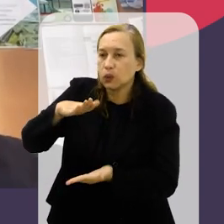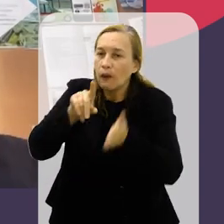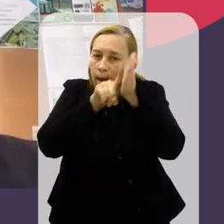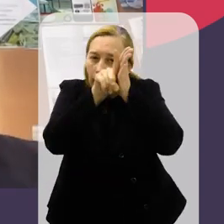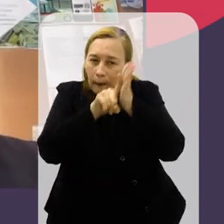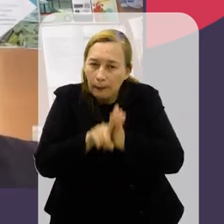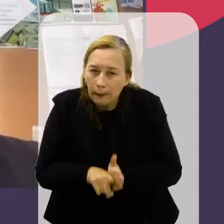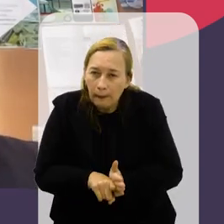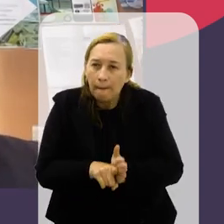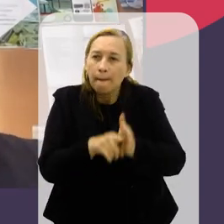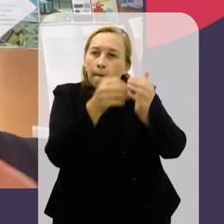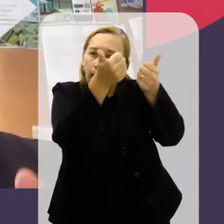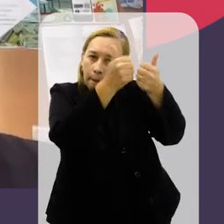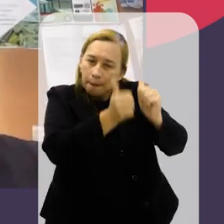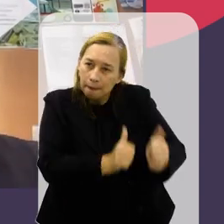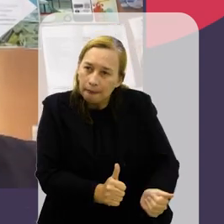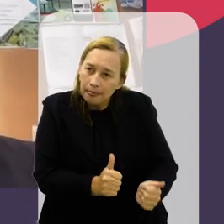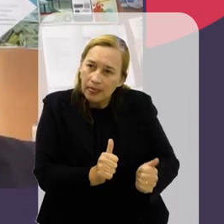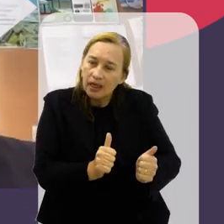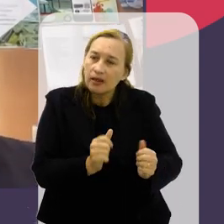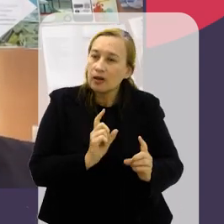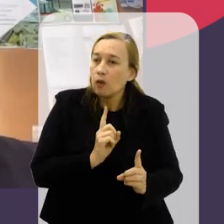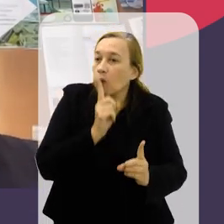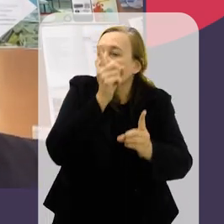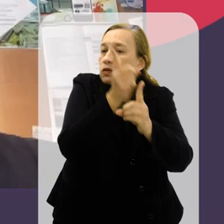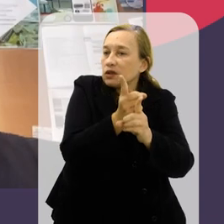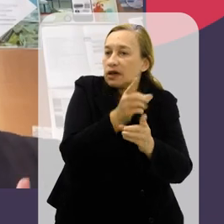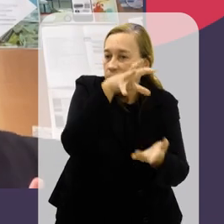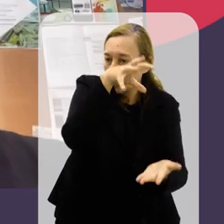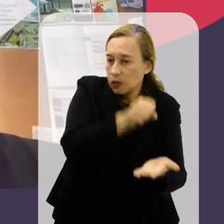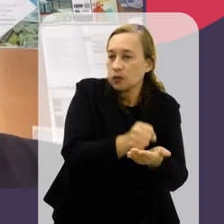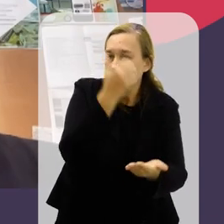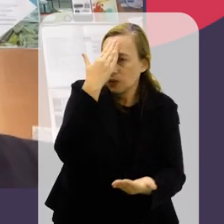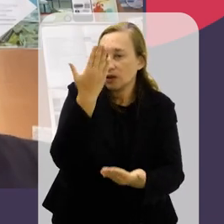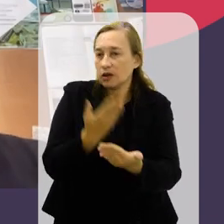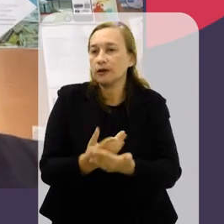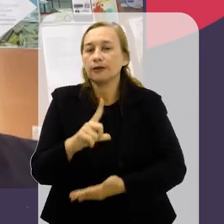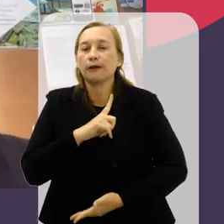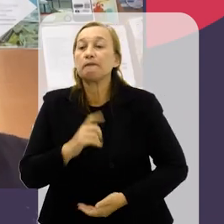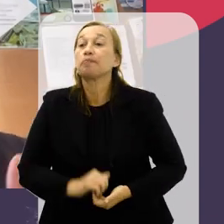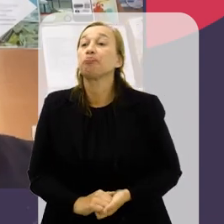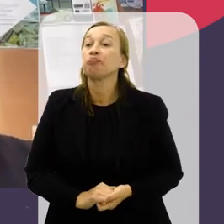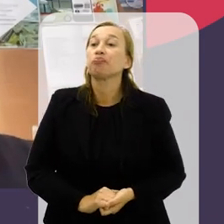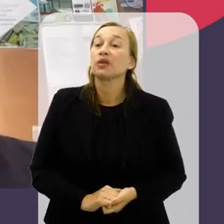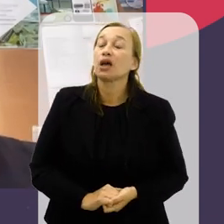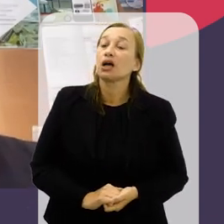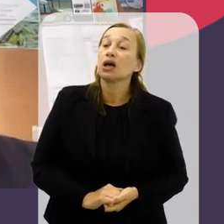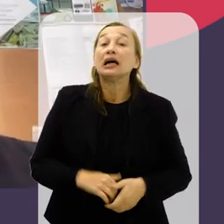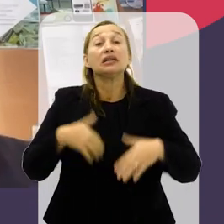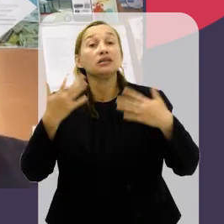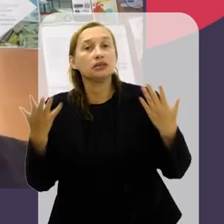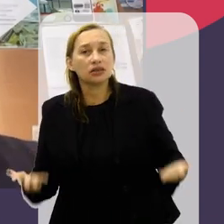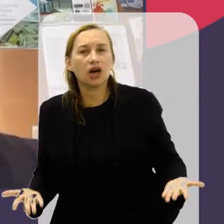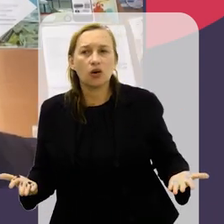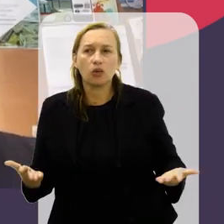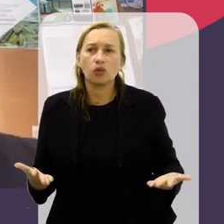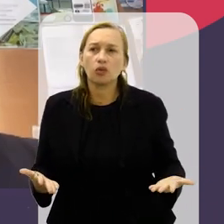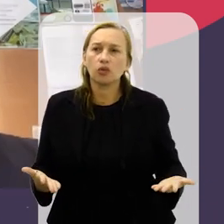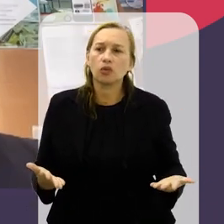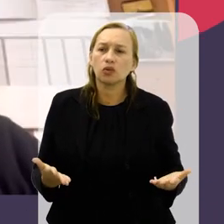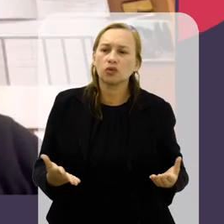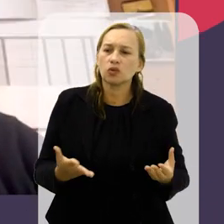ocorrências analisadas e os achados com o grau de confiabilidade que eles têm.